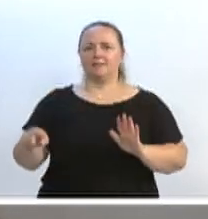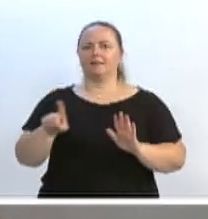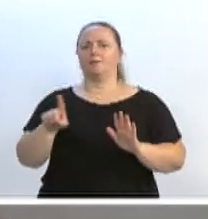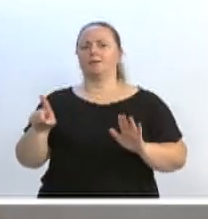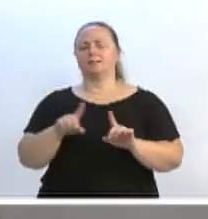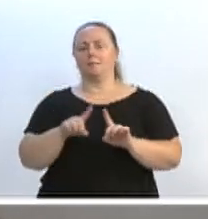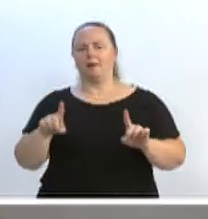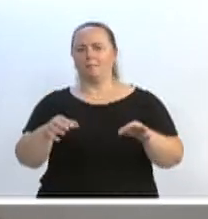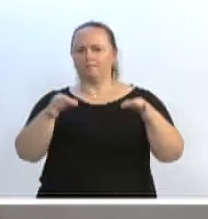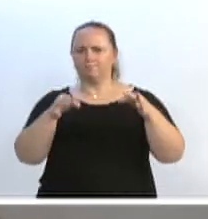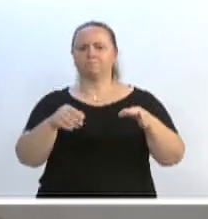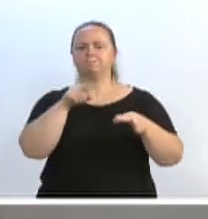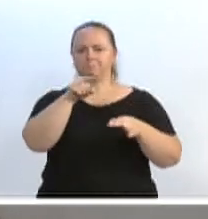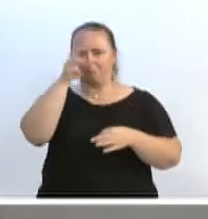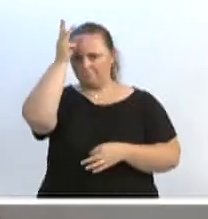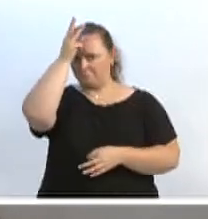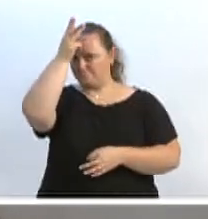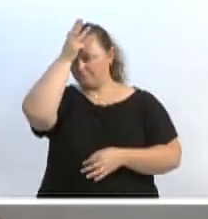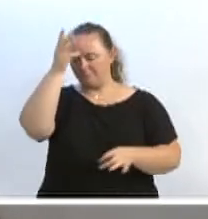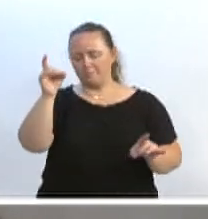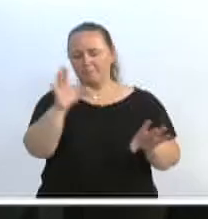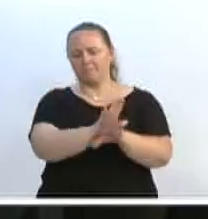Santa Isabel está preparado para isso. Obrigado.